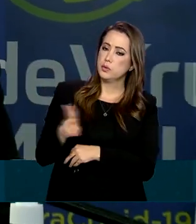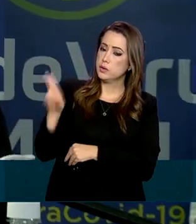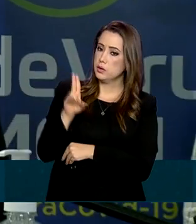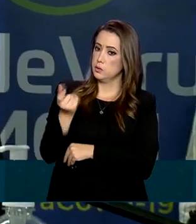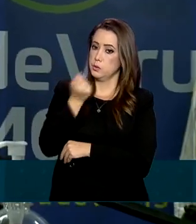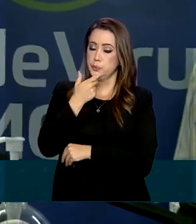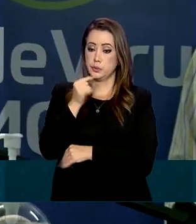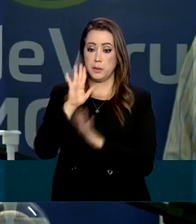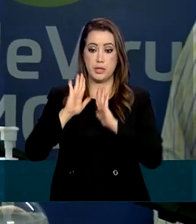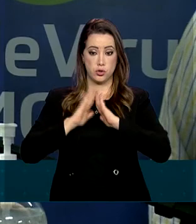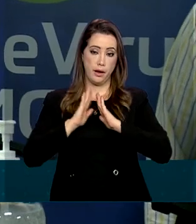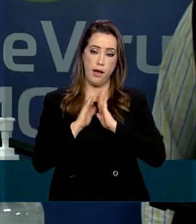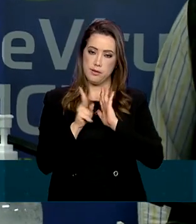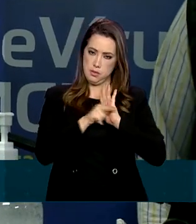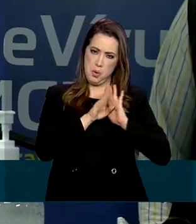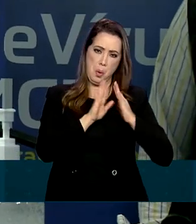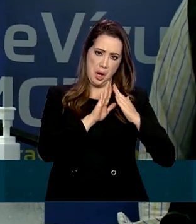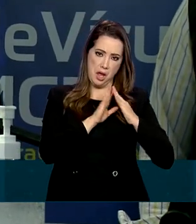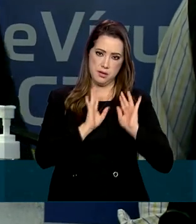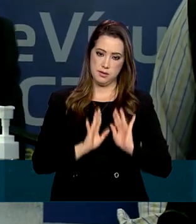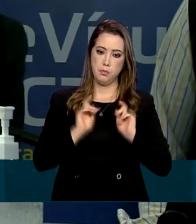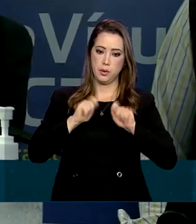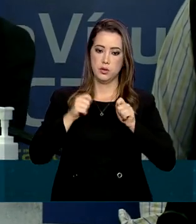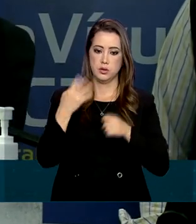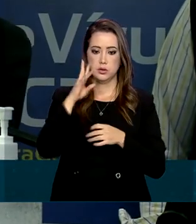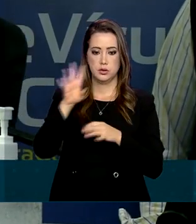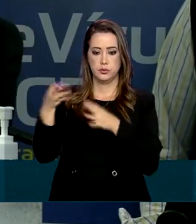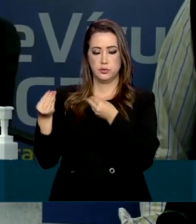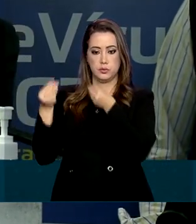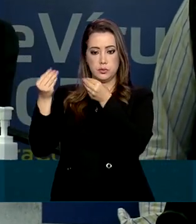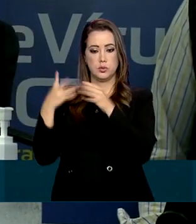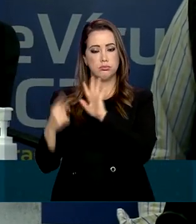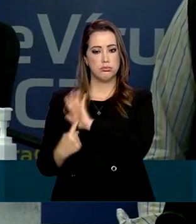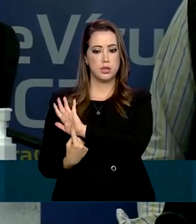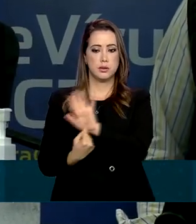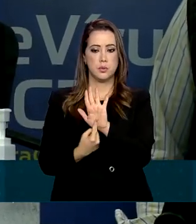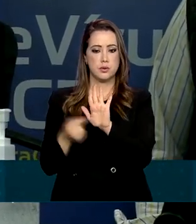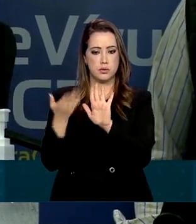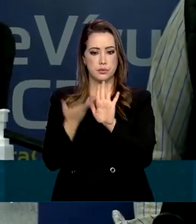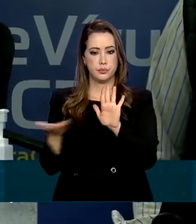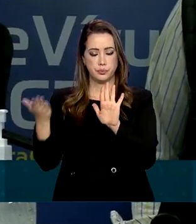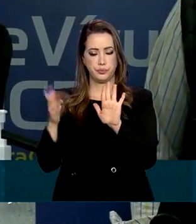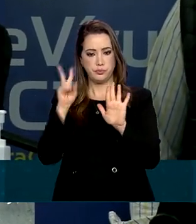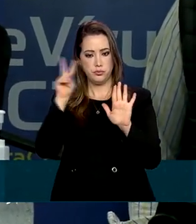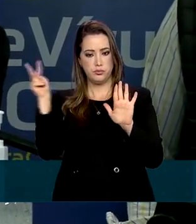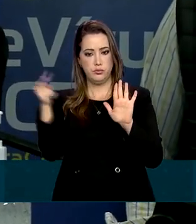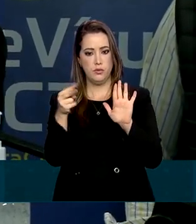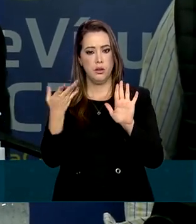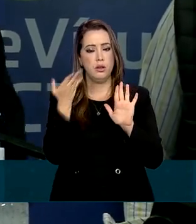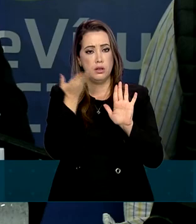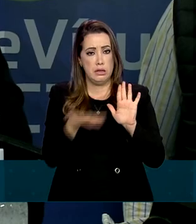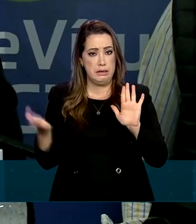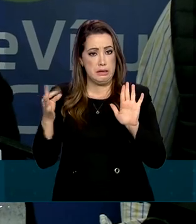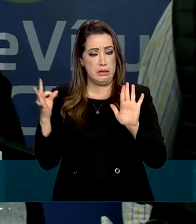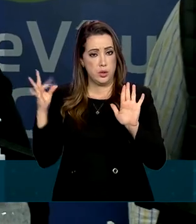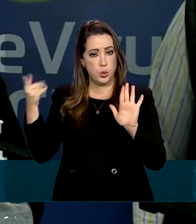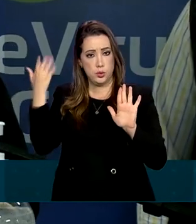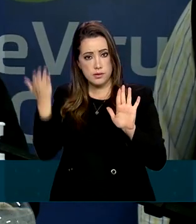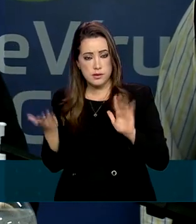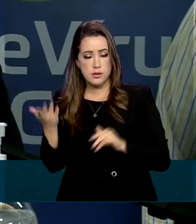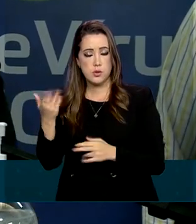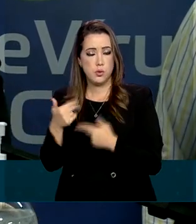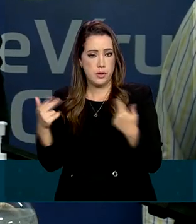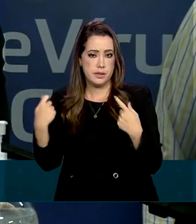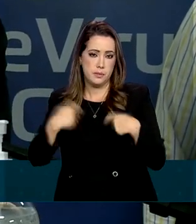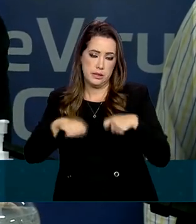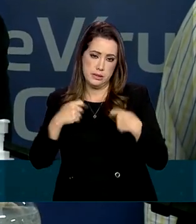remédio em casa. Então, com todo, está aqui, só para mostrar aqui um pouquinho, tem todo o material que ele vai precisar aqui,